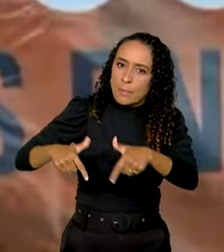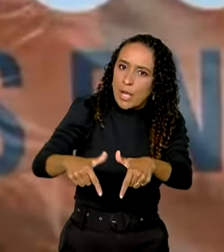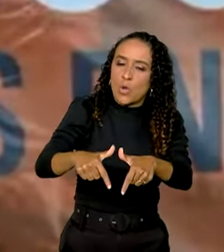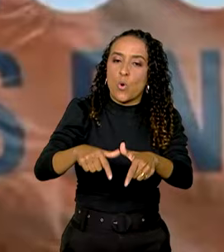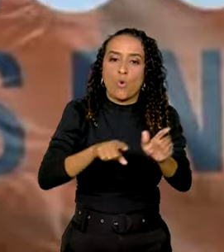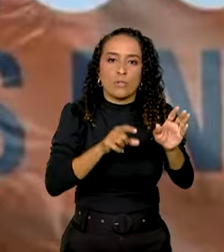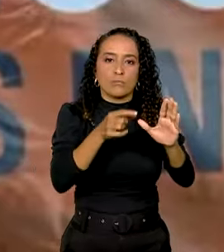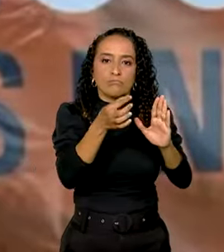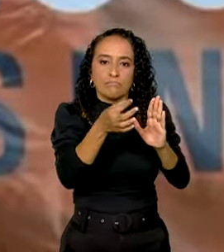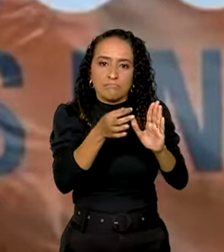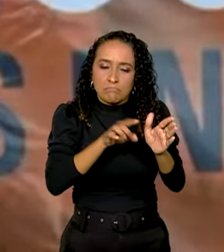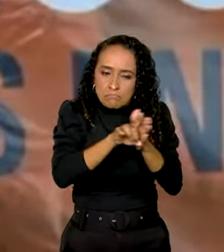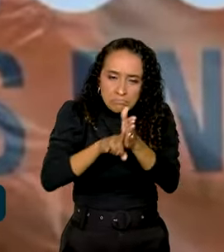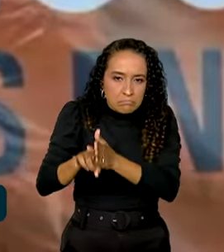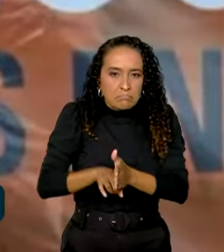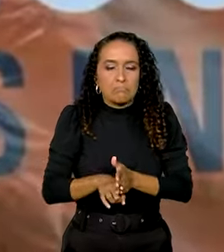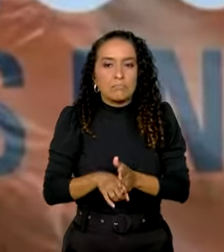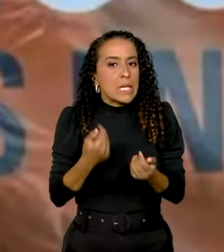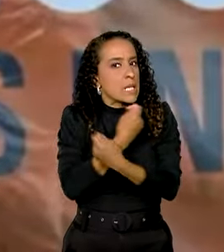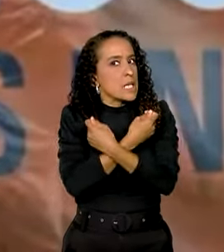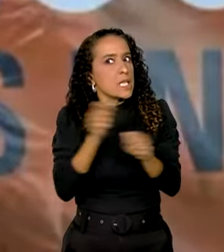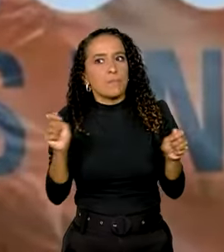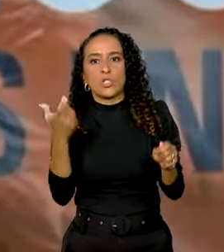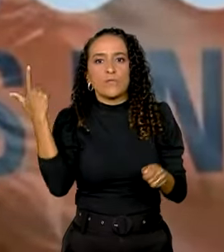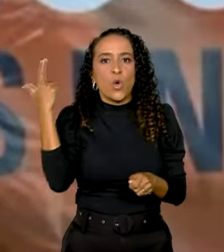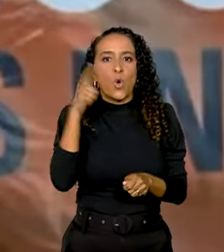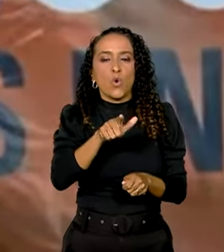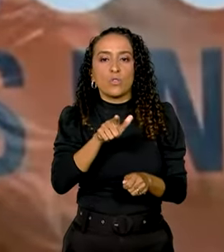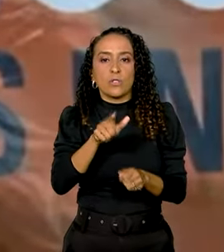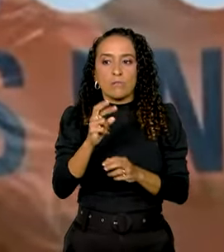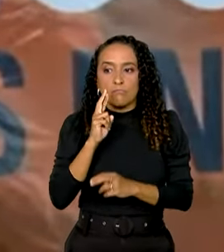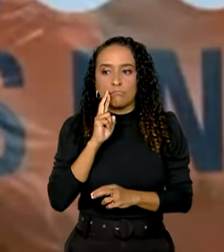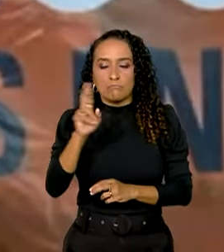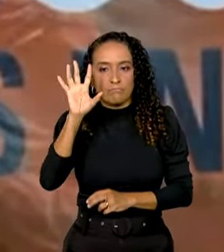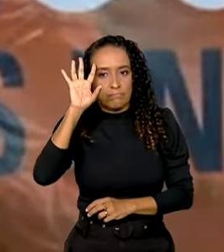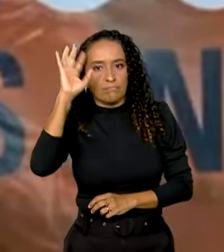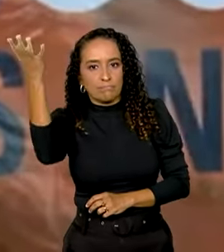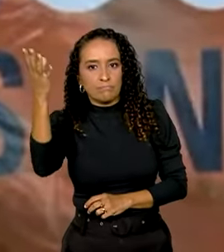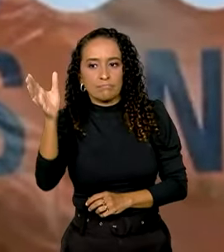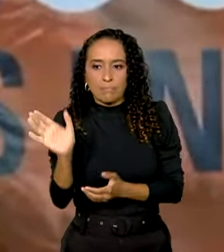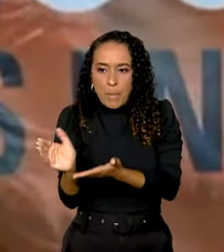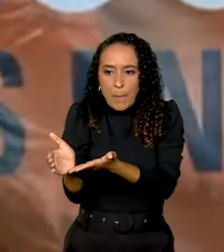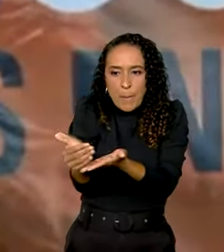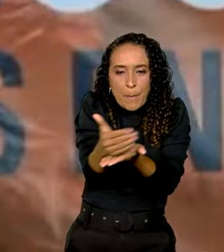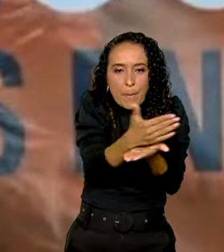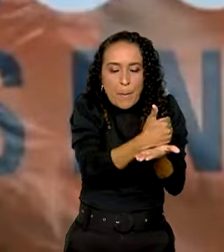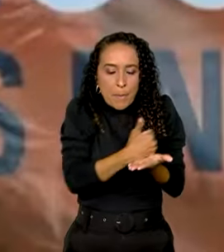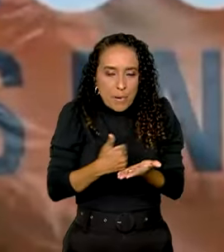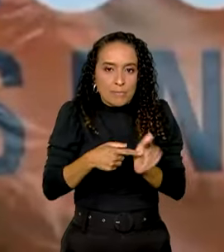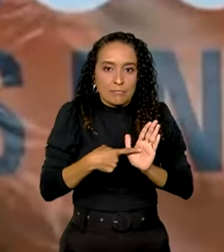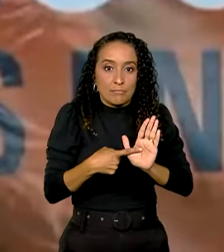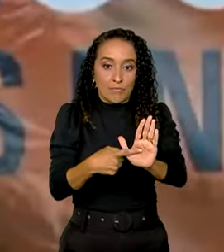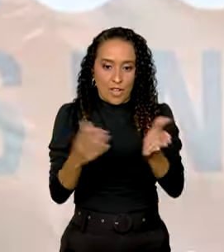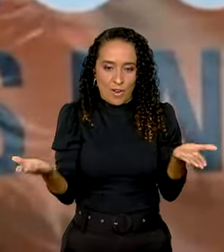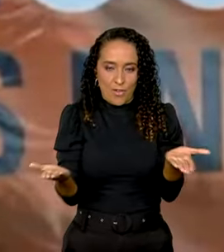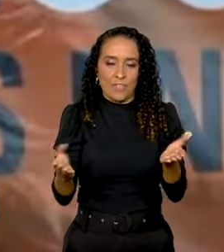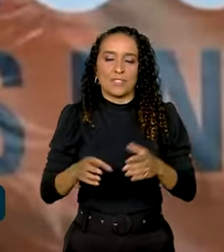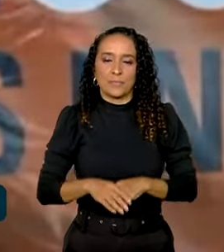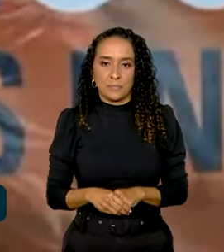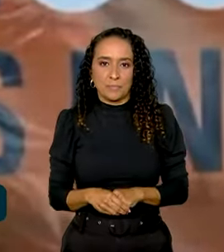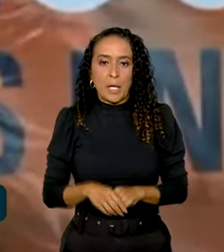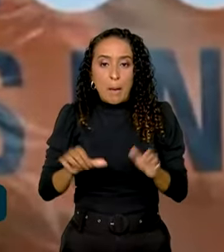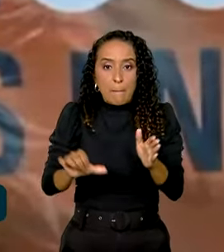conseguir ter como resultado da coleta esse retrato que a gente está apresentando para vocês nesse momento.